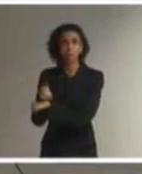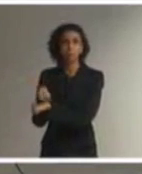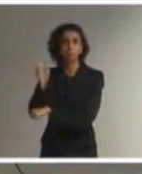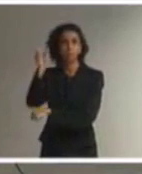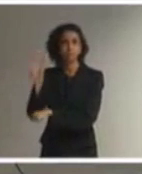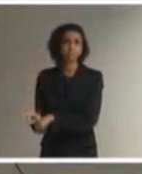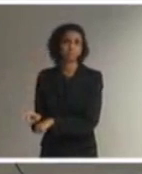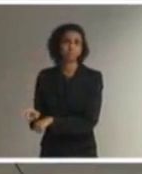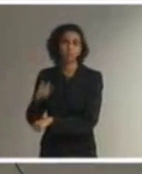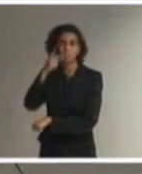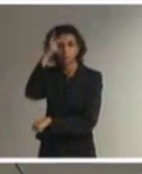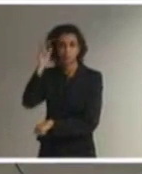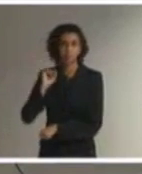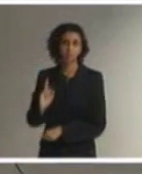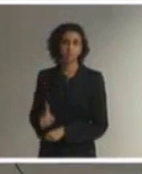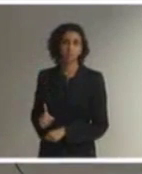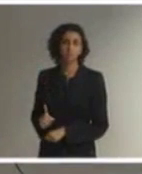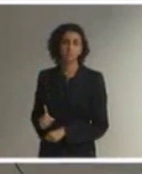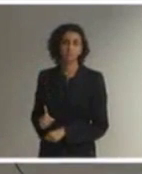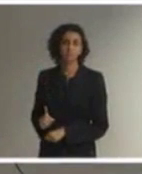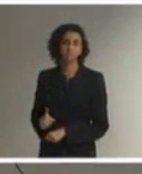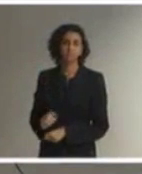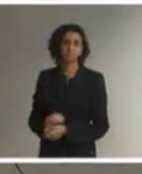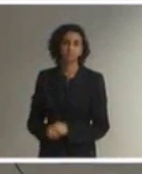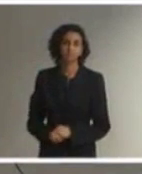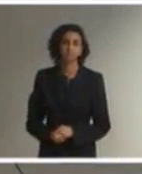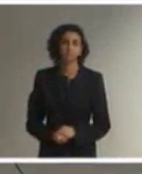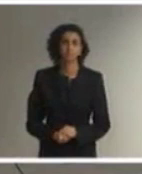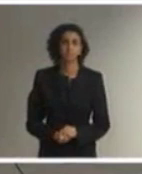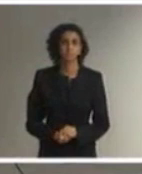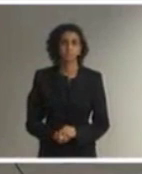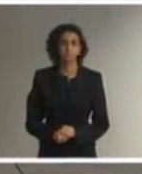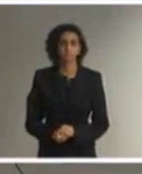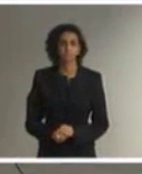necessária à pessoa com deficiência. Então, vejam só,